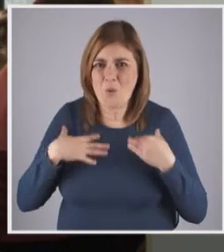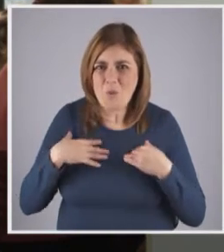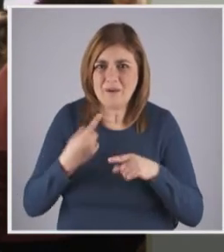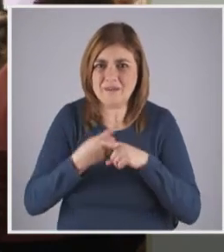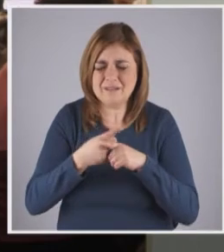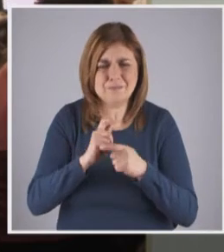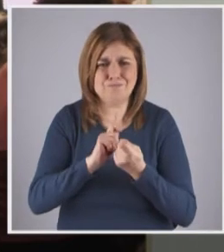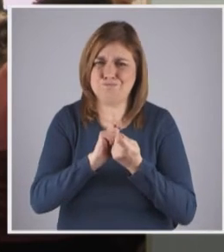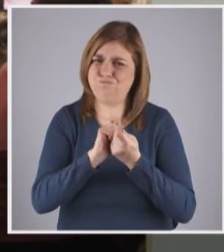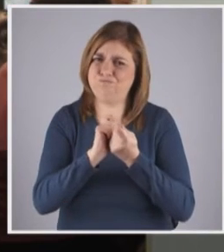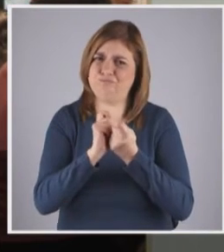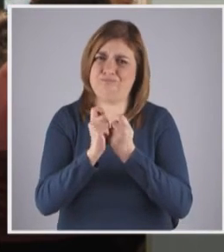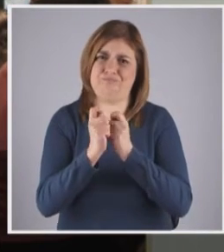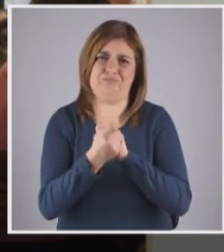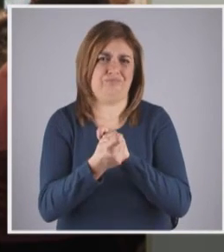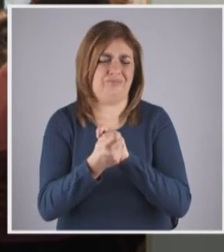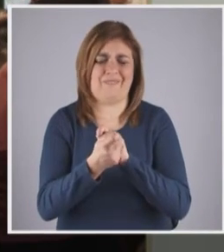modificou radicalmente.